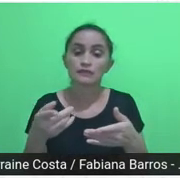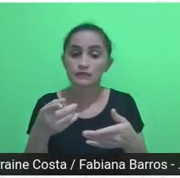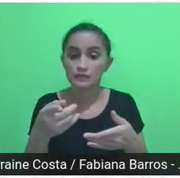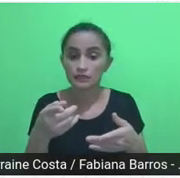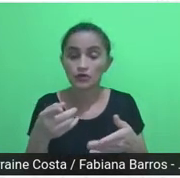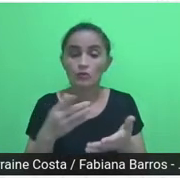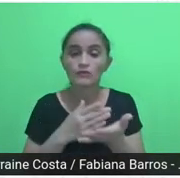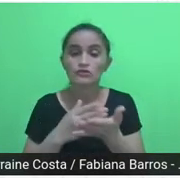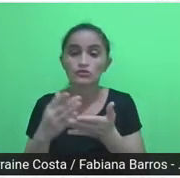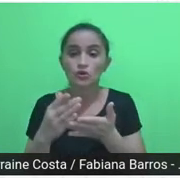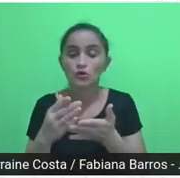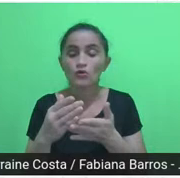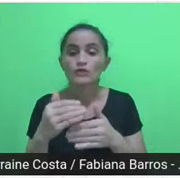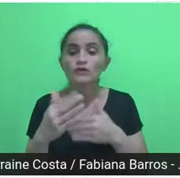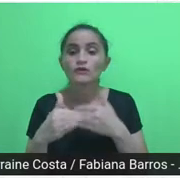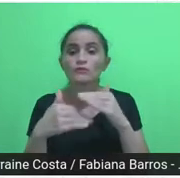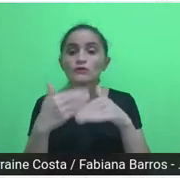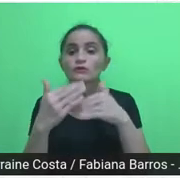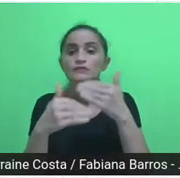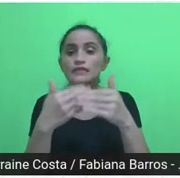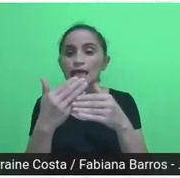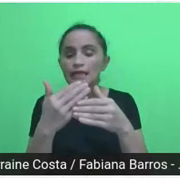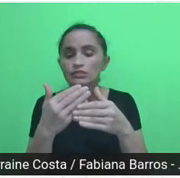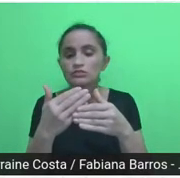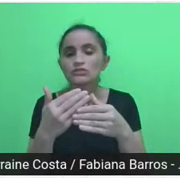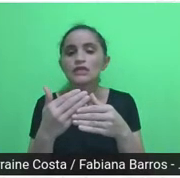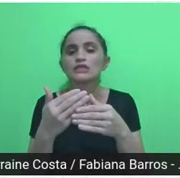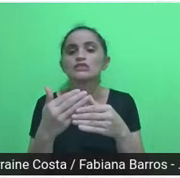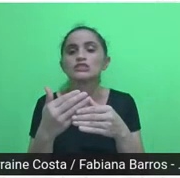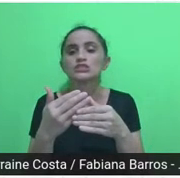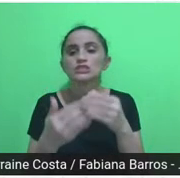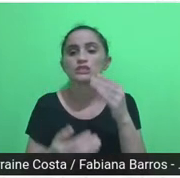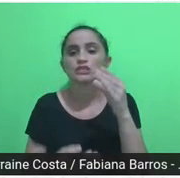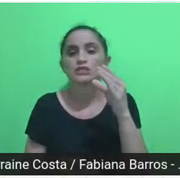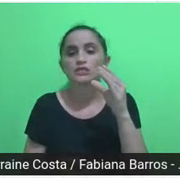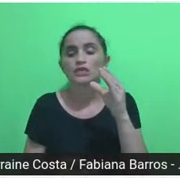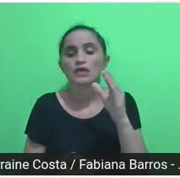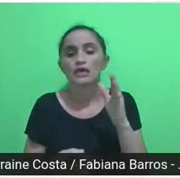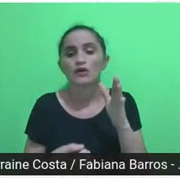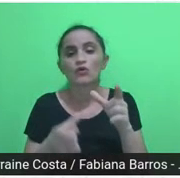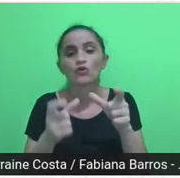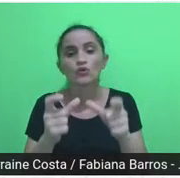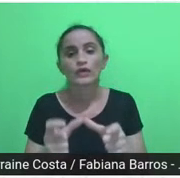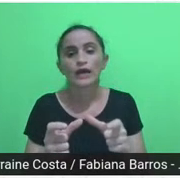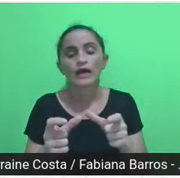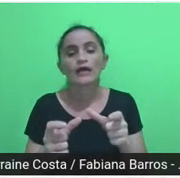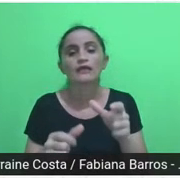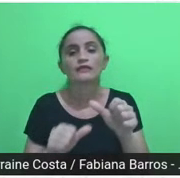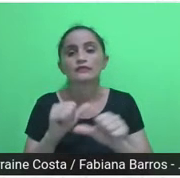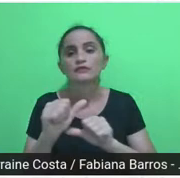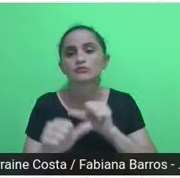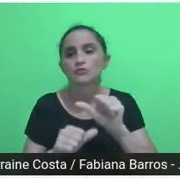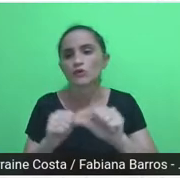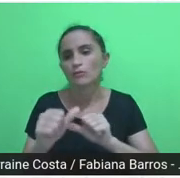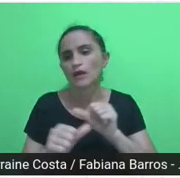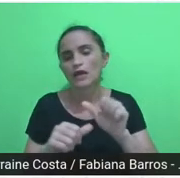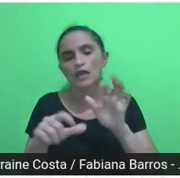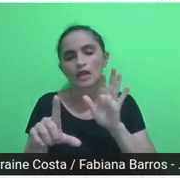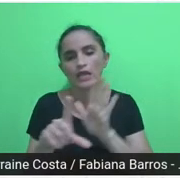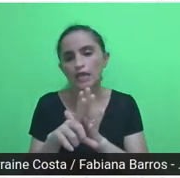governo anterior da gestão da prefeita Marcia Lucena, o que nos possibilitou já uma certa